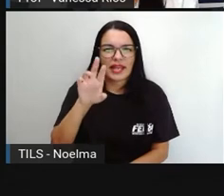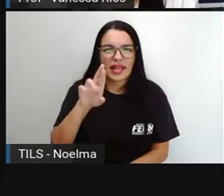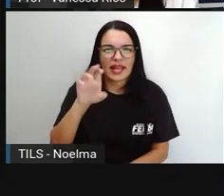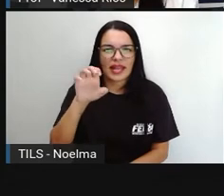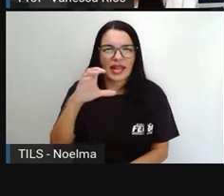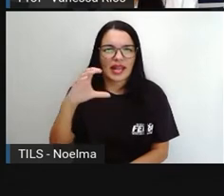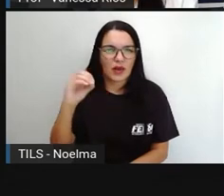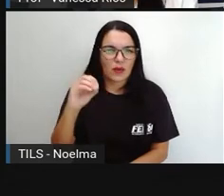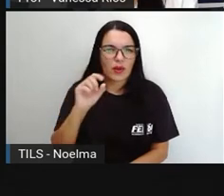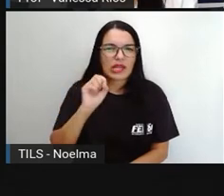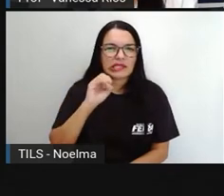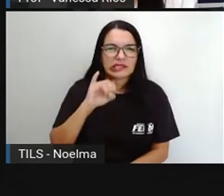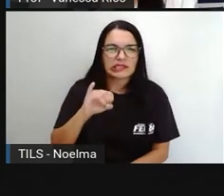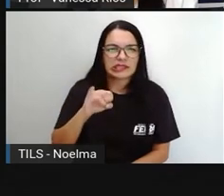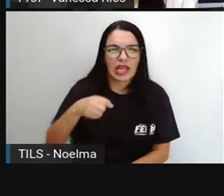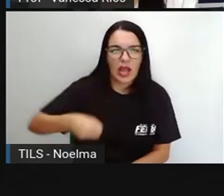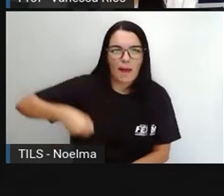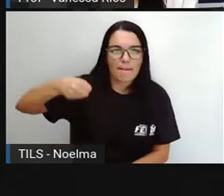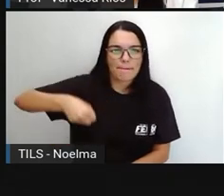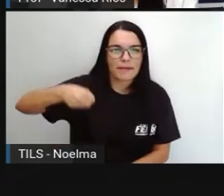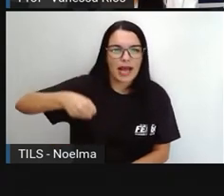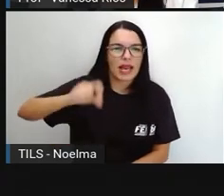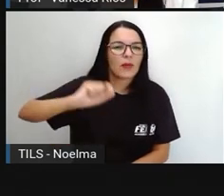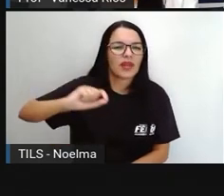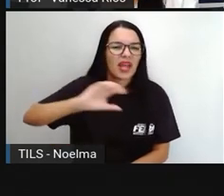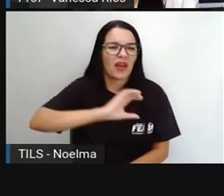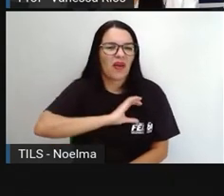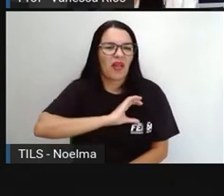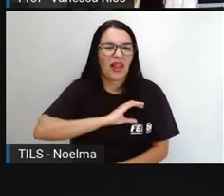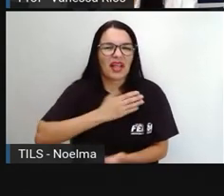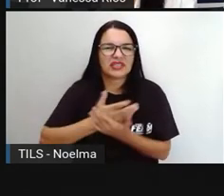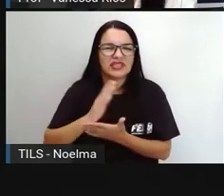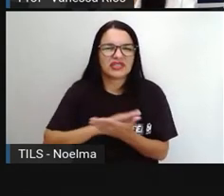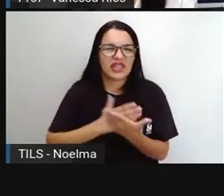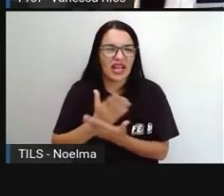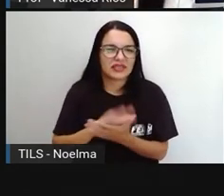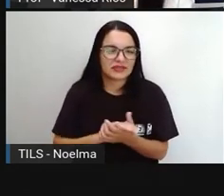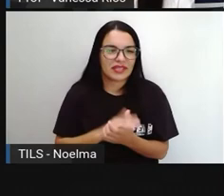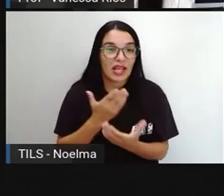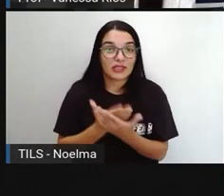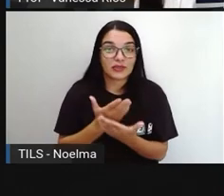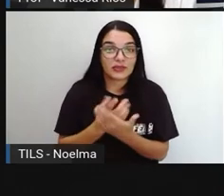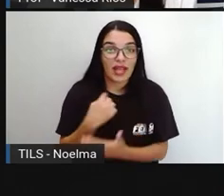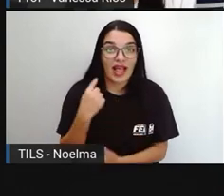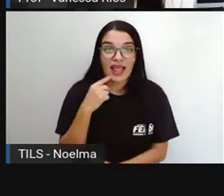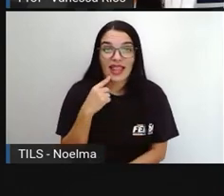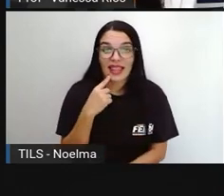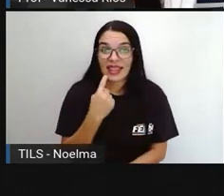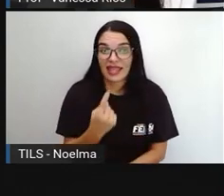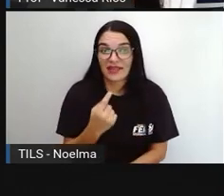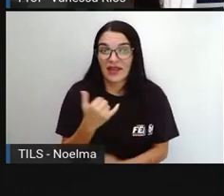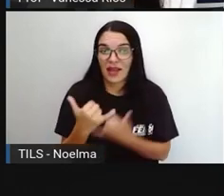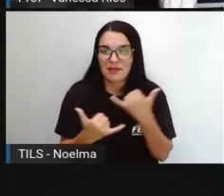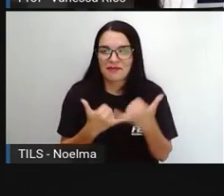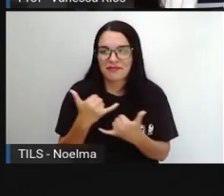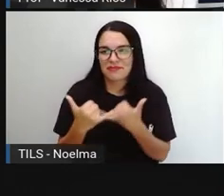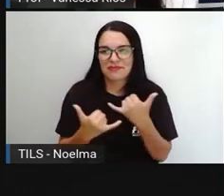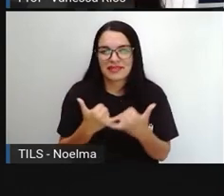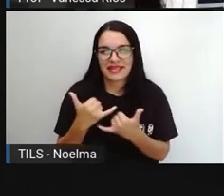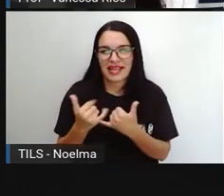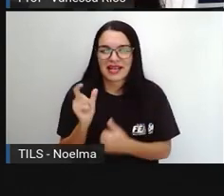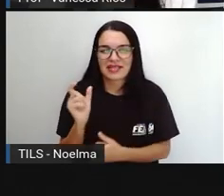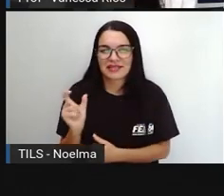Cabular é faltar na aula. Estudar nossa língua é maneiro. Brincar com as palavras é recreio.